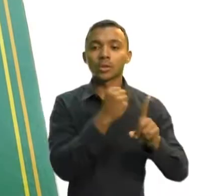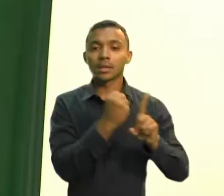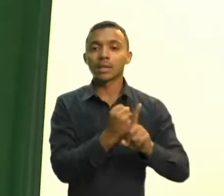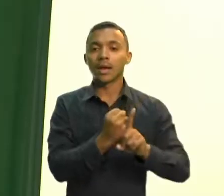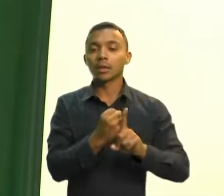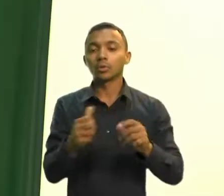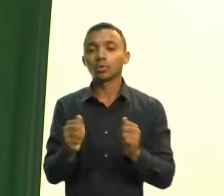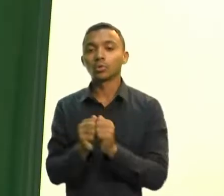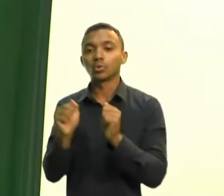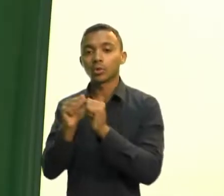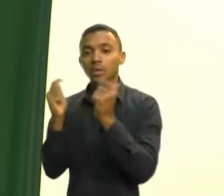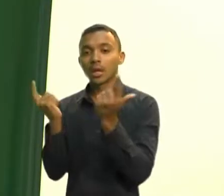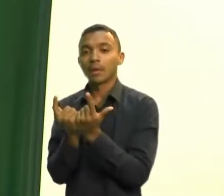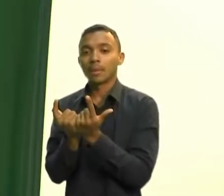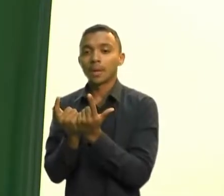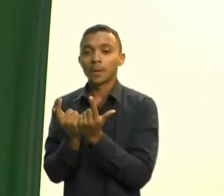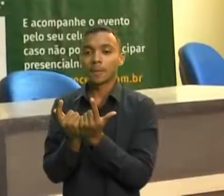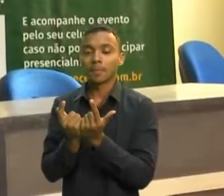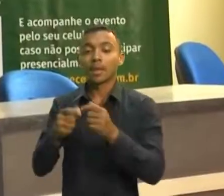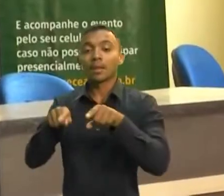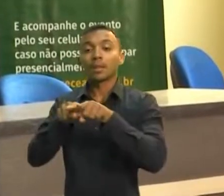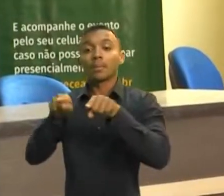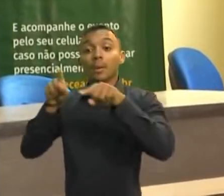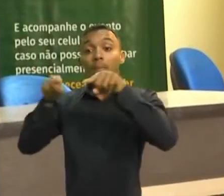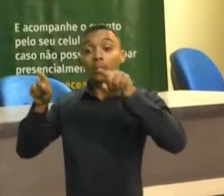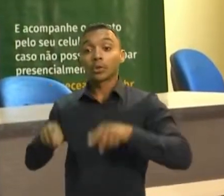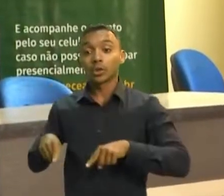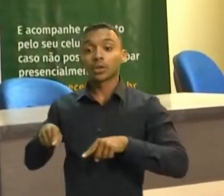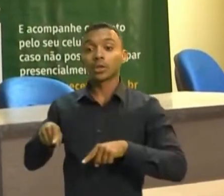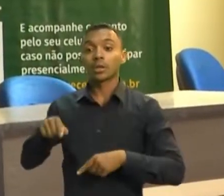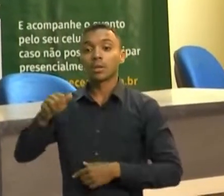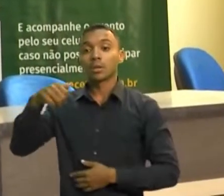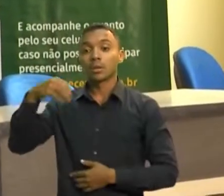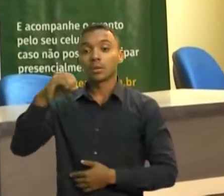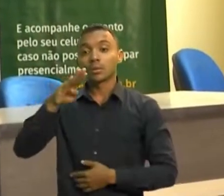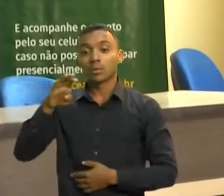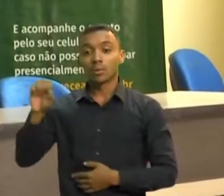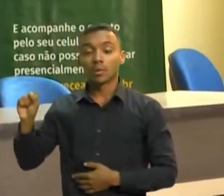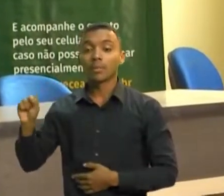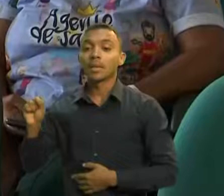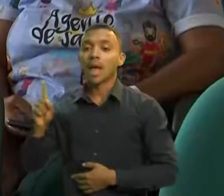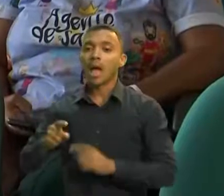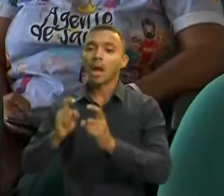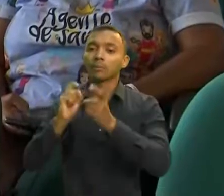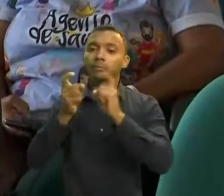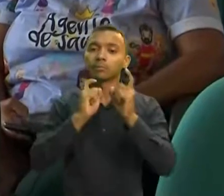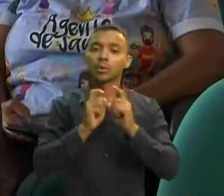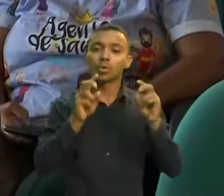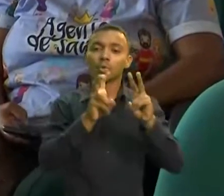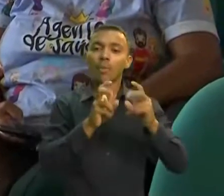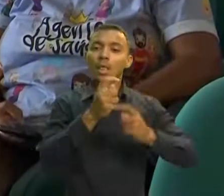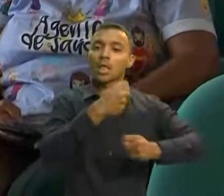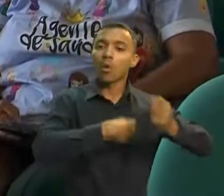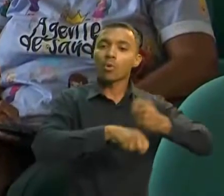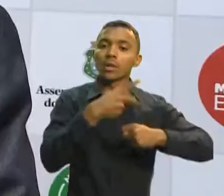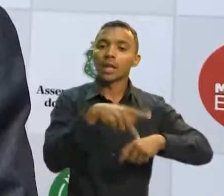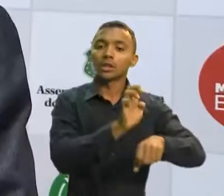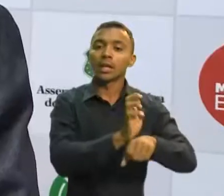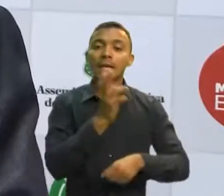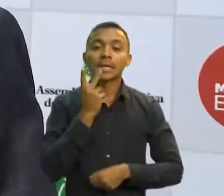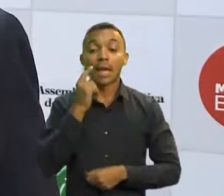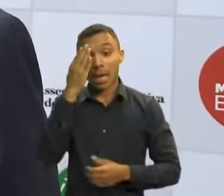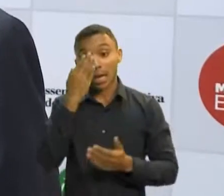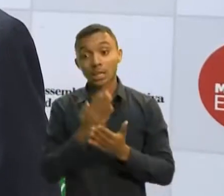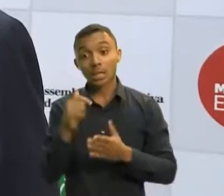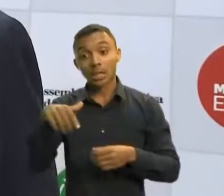Itinerante e do projeto Move Ceará, de debates com o setor produtivo cearense, estão previstas para este ano. O